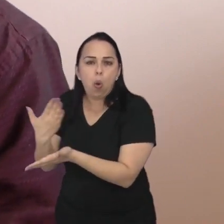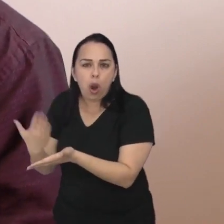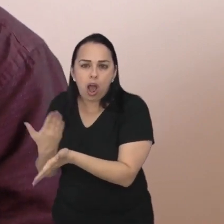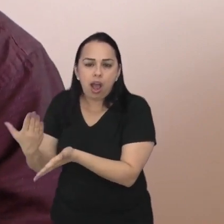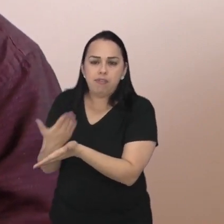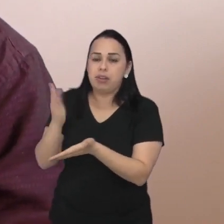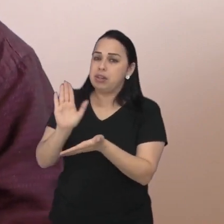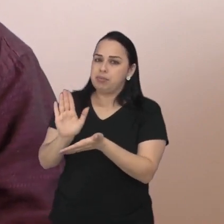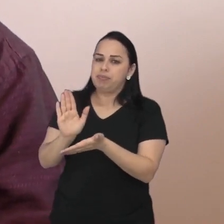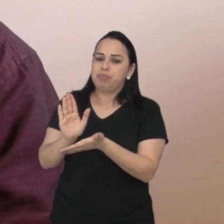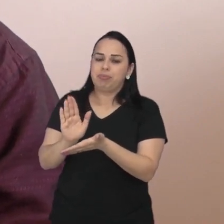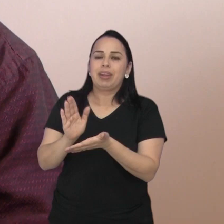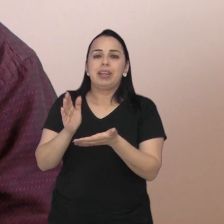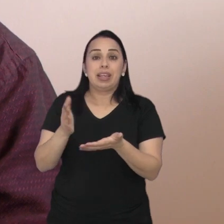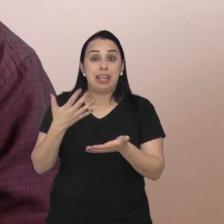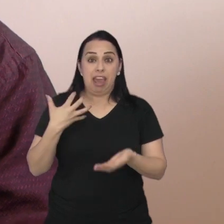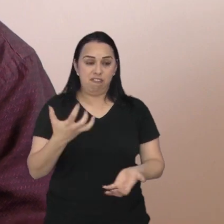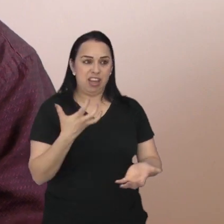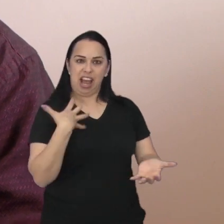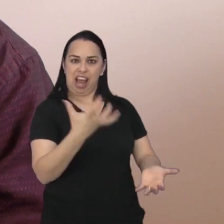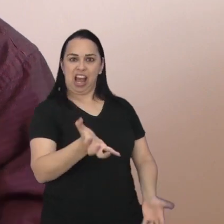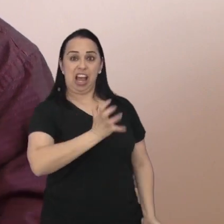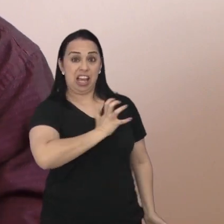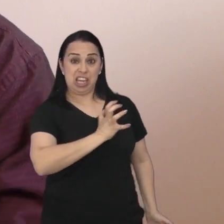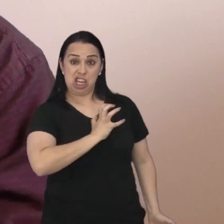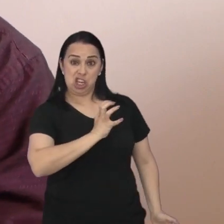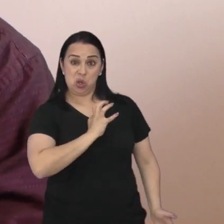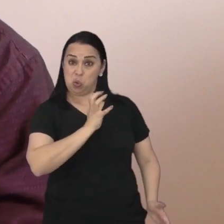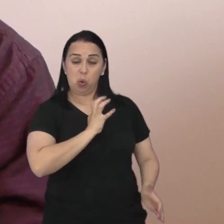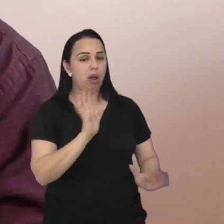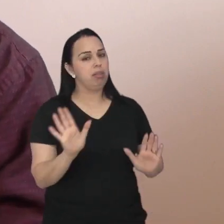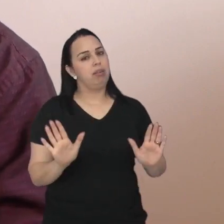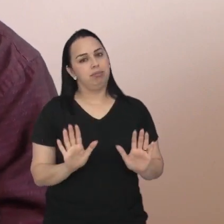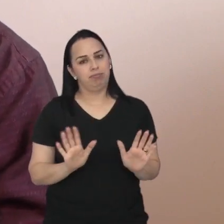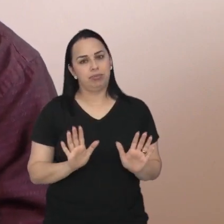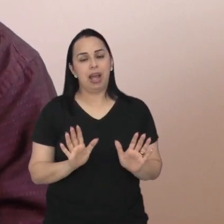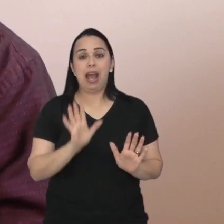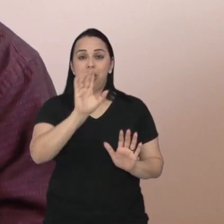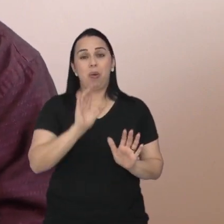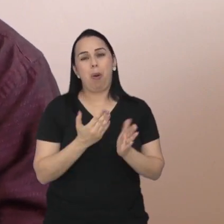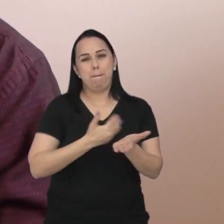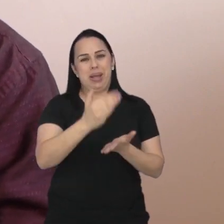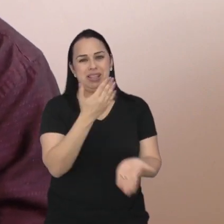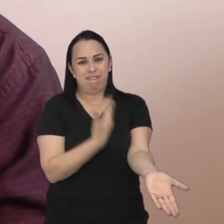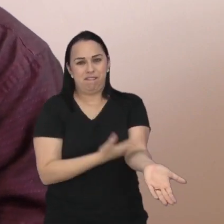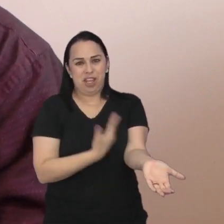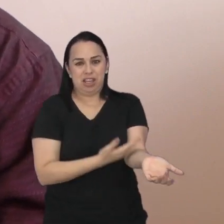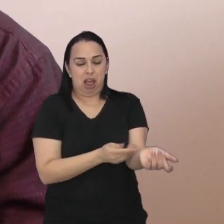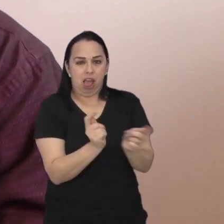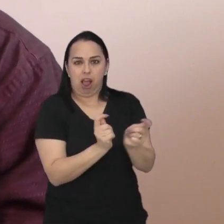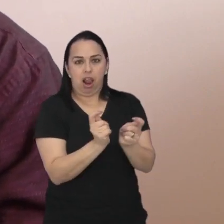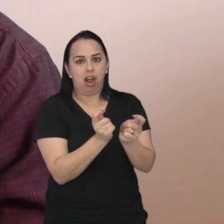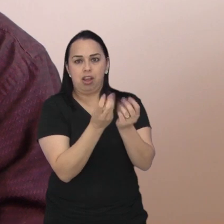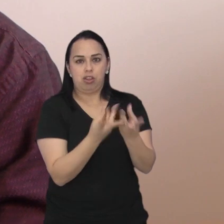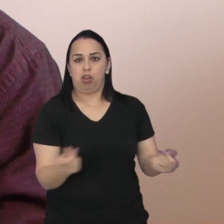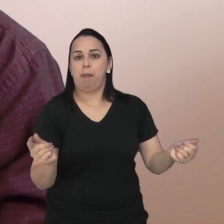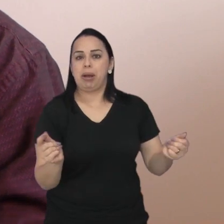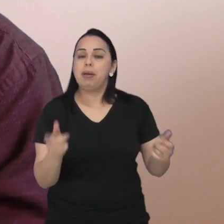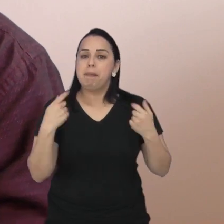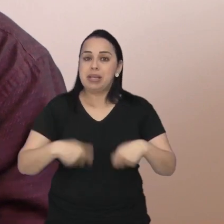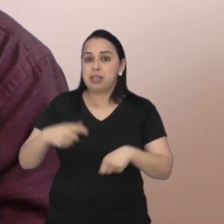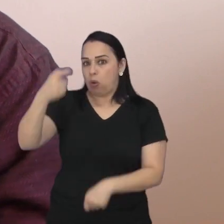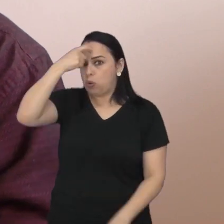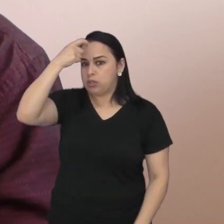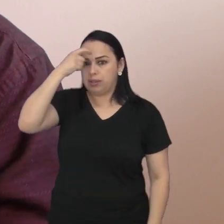livro eletrônico algo assim eu acho que querer enriquecer querer ganhar lucro aí que eu acho que vem a questão do vício a questão da falta de controle então